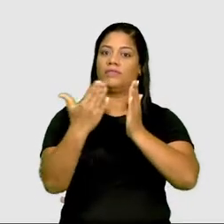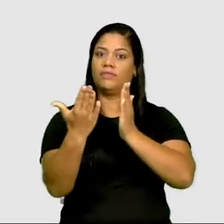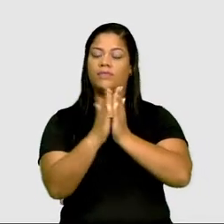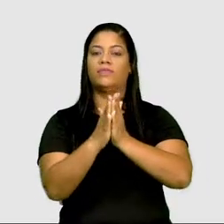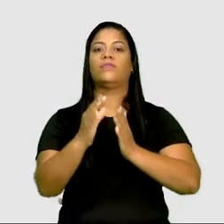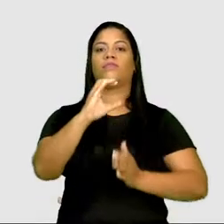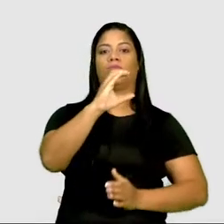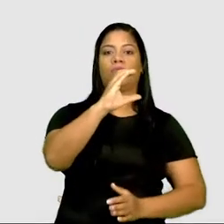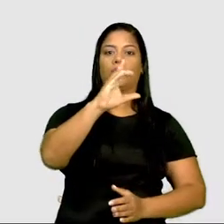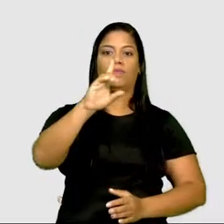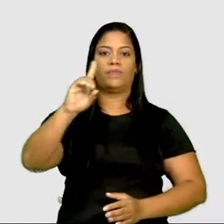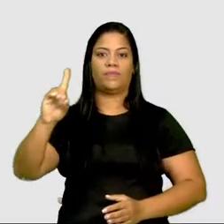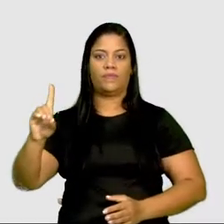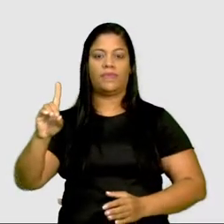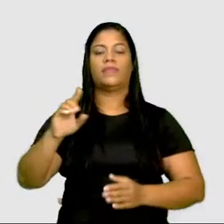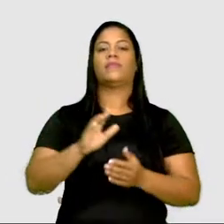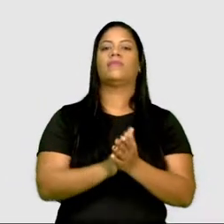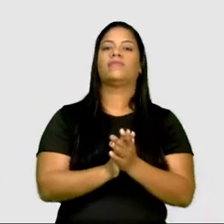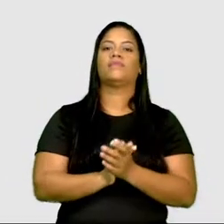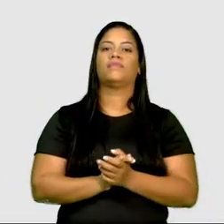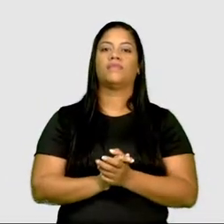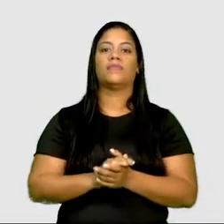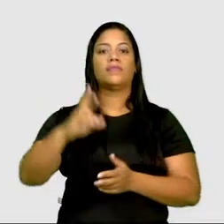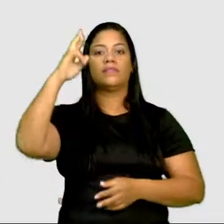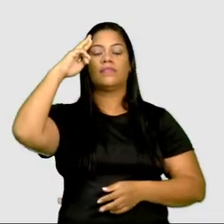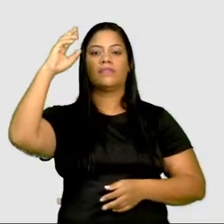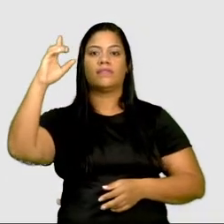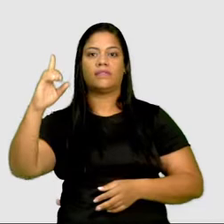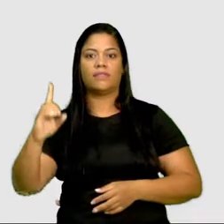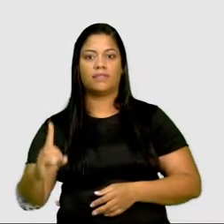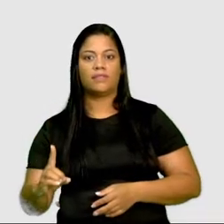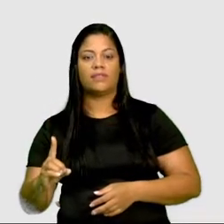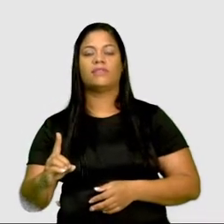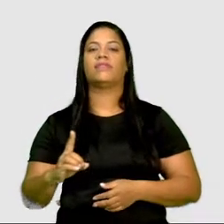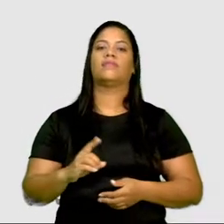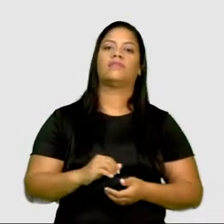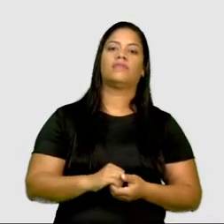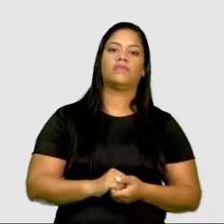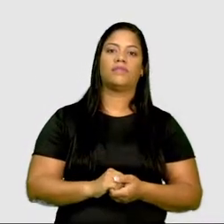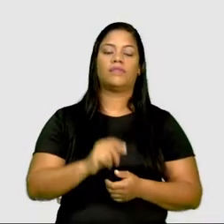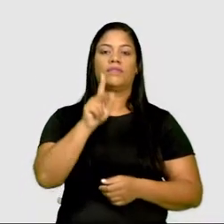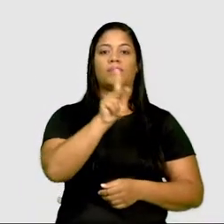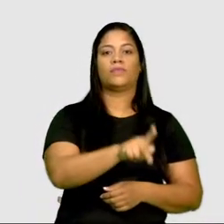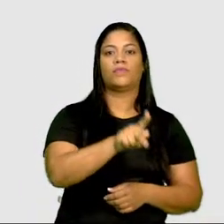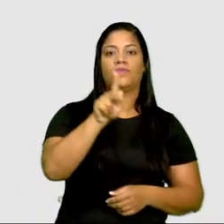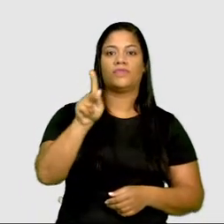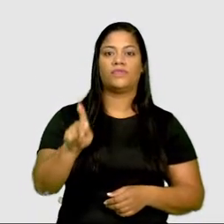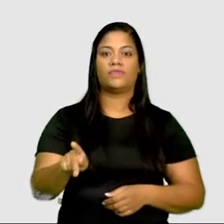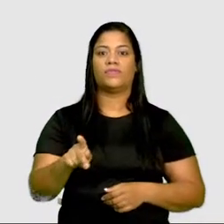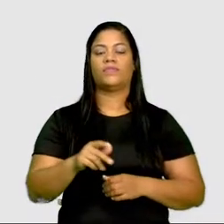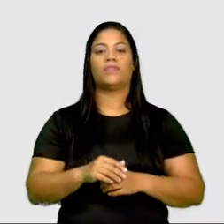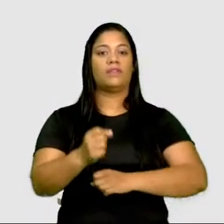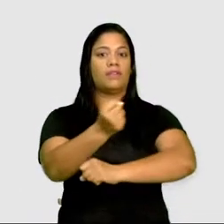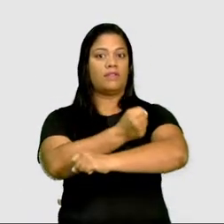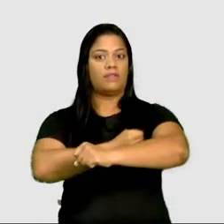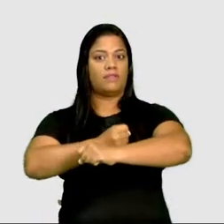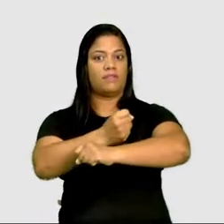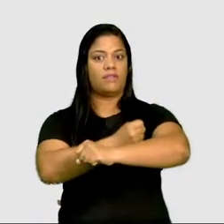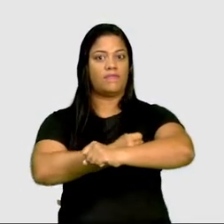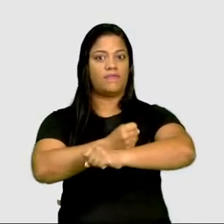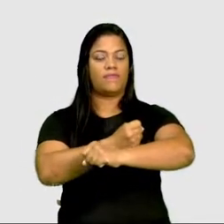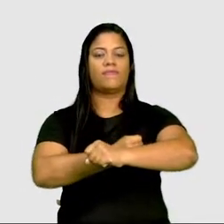coordenador, porteiro, diretor, diretora, professor e cozinheiro.